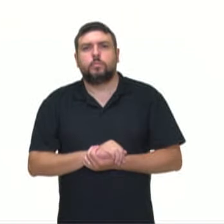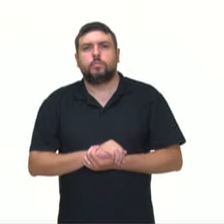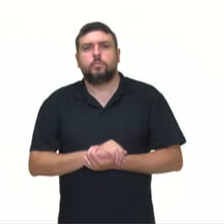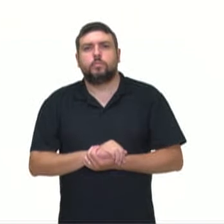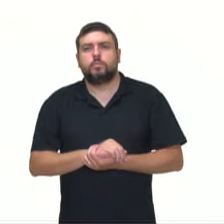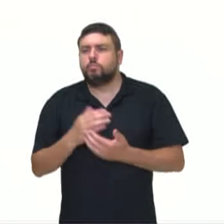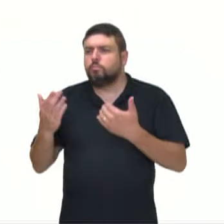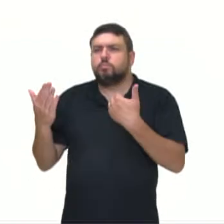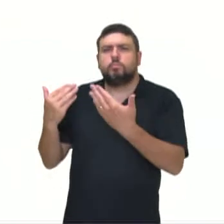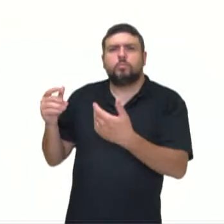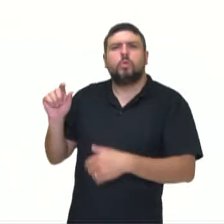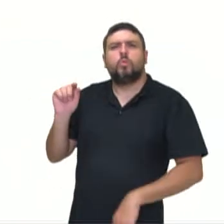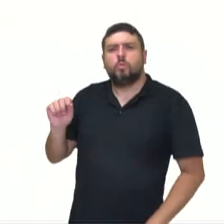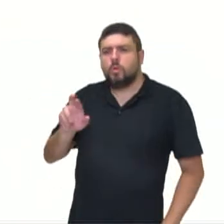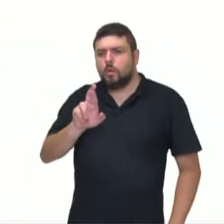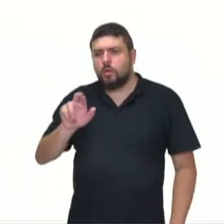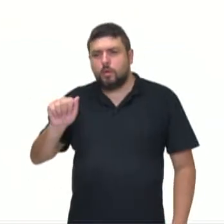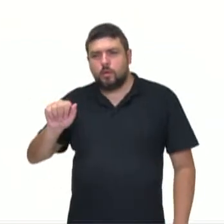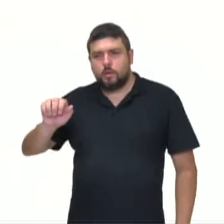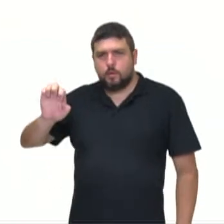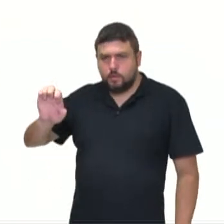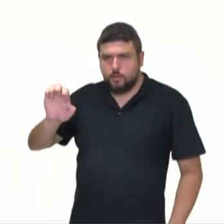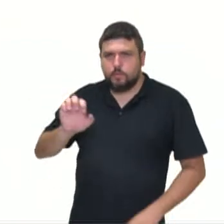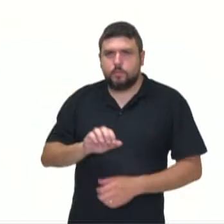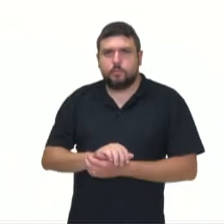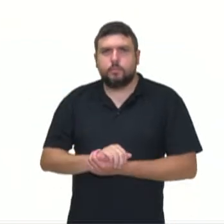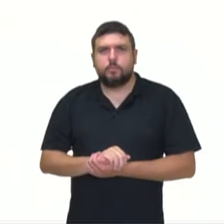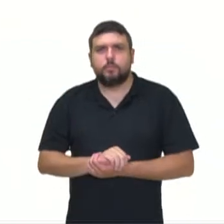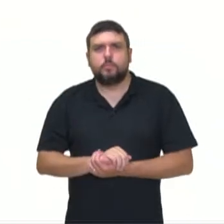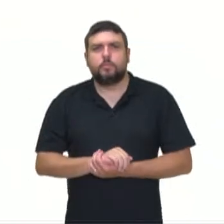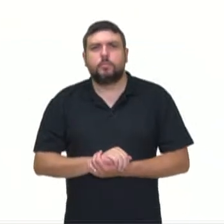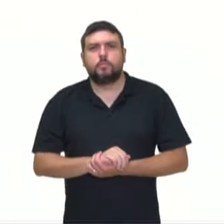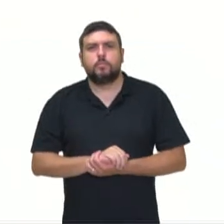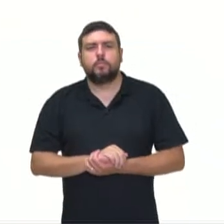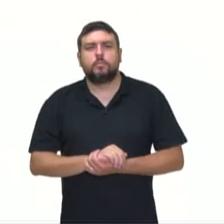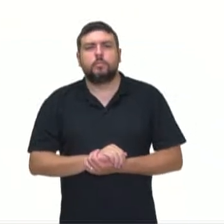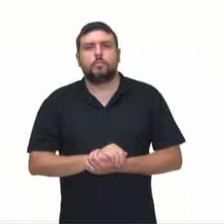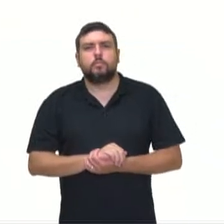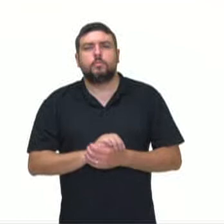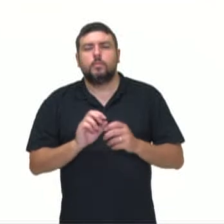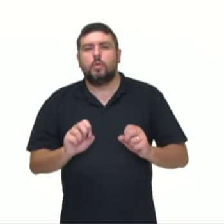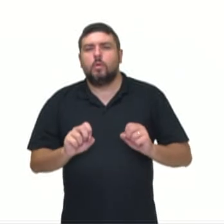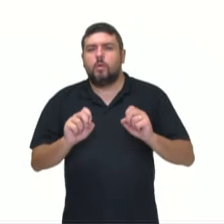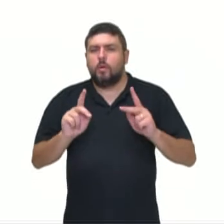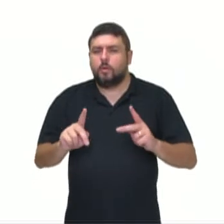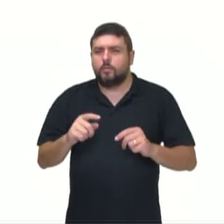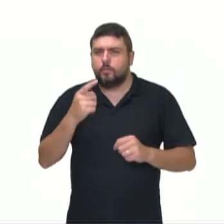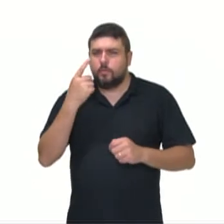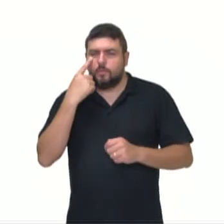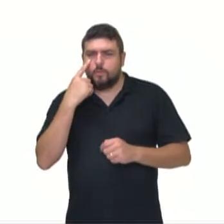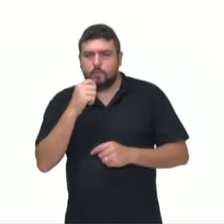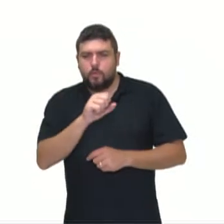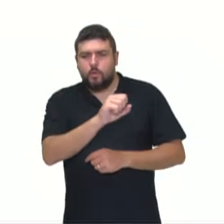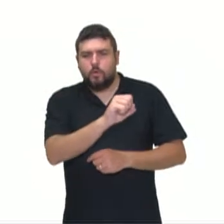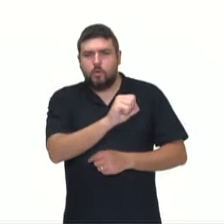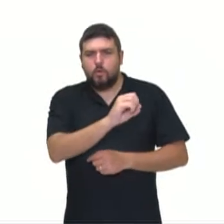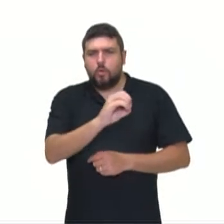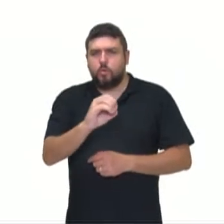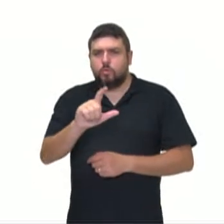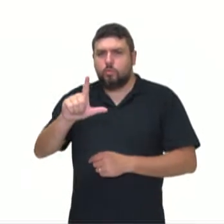o no. A un, a un, hay fuego en tu alma. Gracias. Vamos ver, vamos a seguir. Vamos